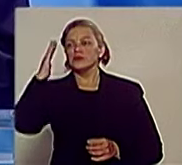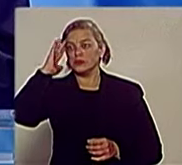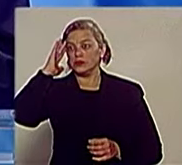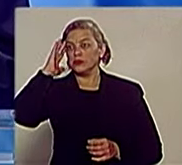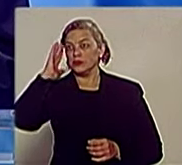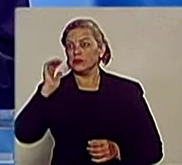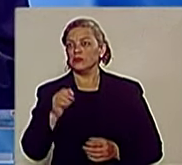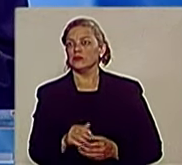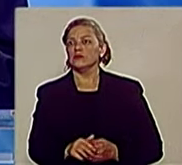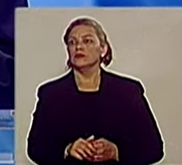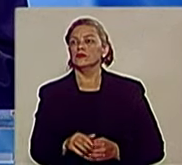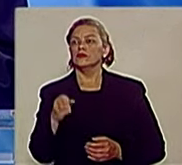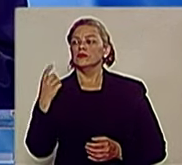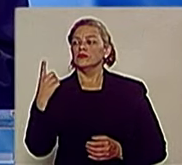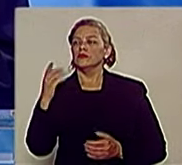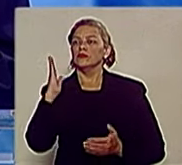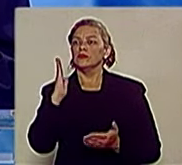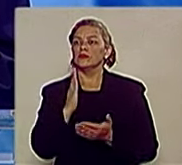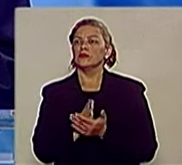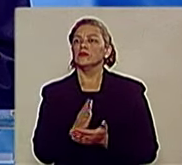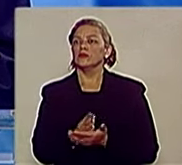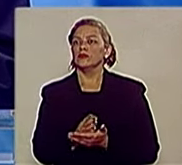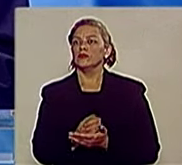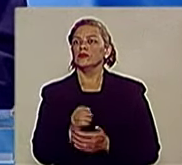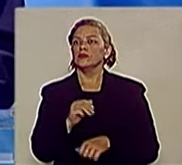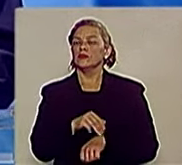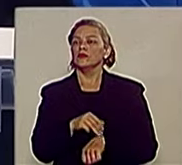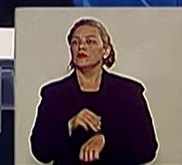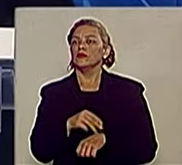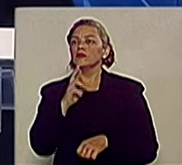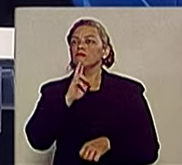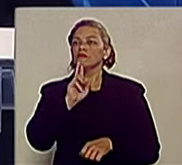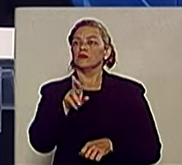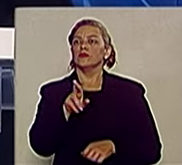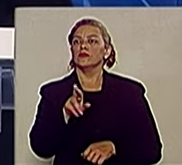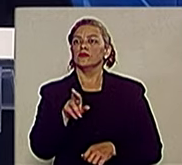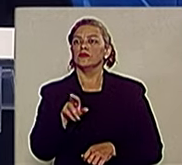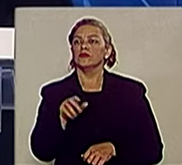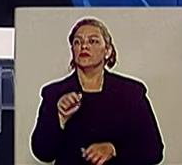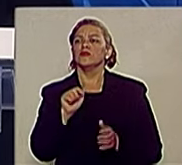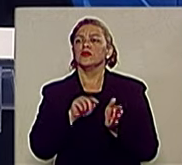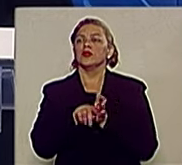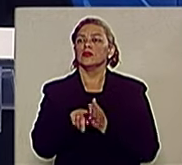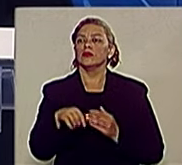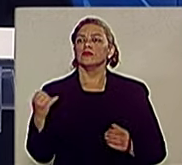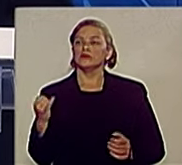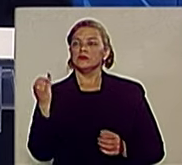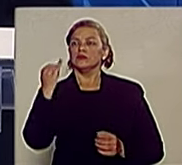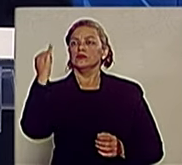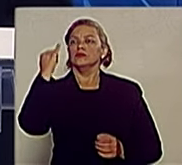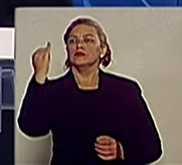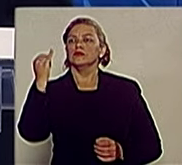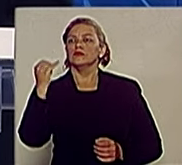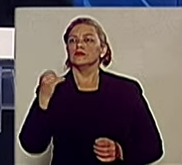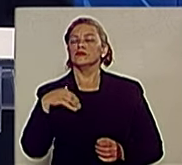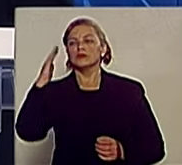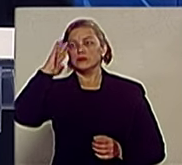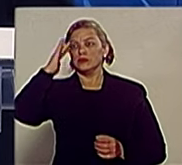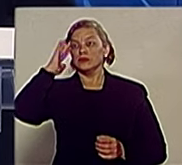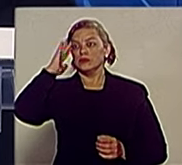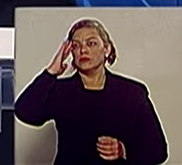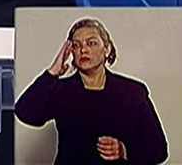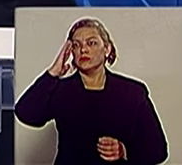minuto e meio para o candidato do PSTU, Toninho. Olha, essa pergunta é importante no seguinte sentido. Eu acho que nós